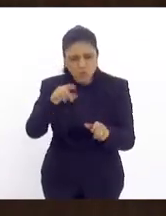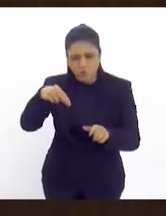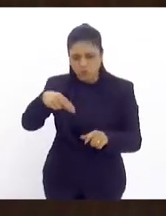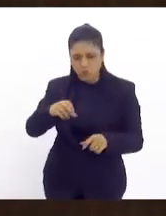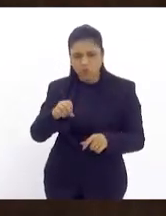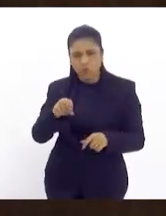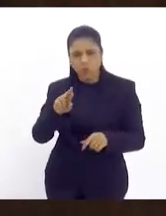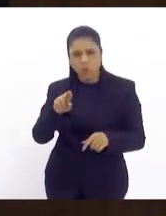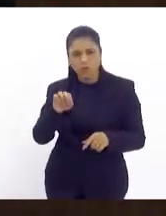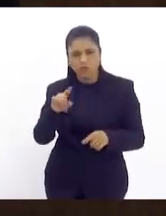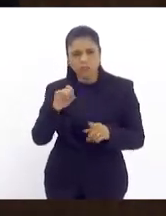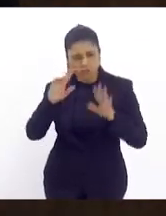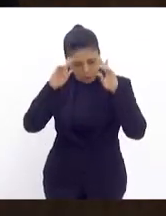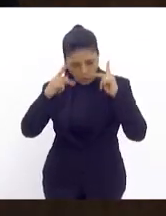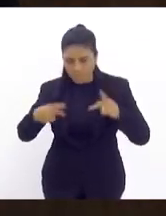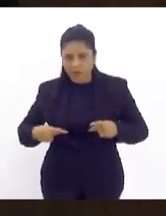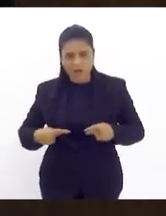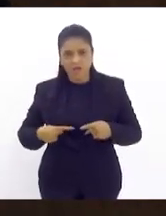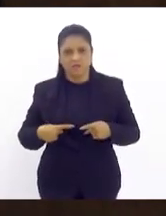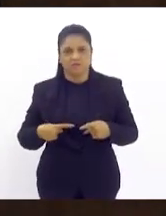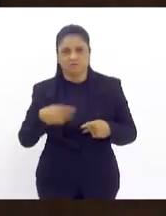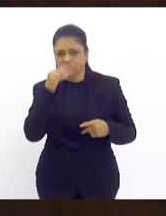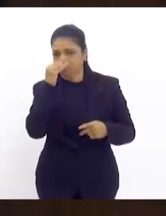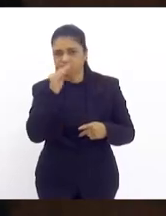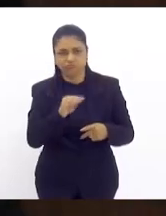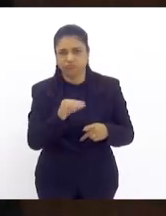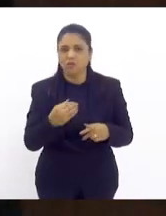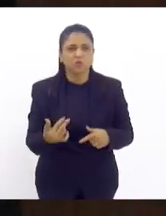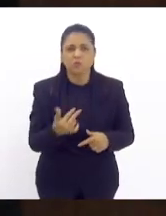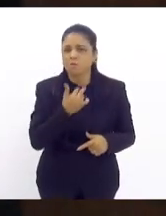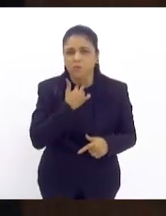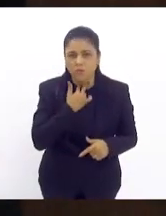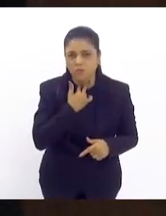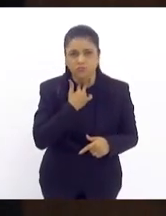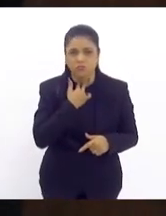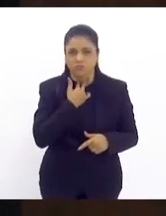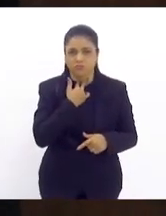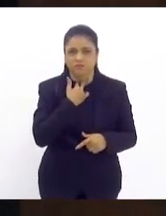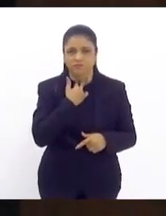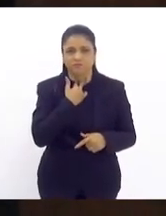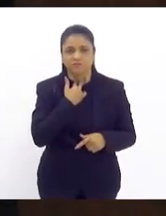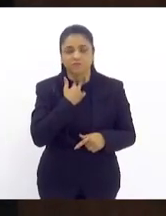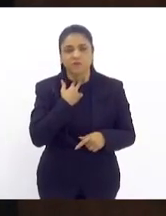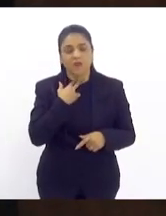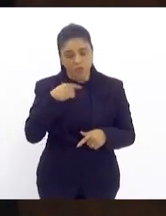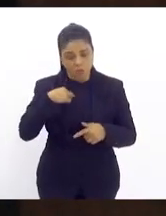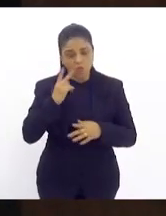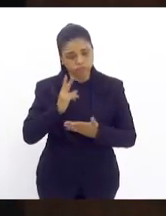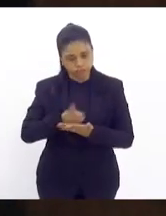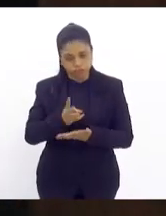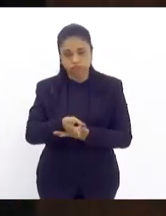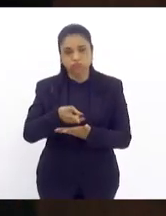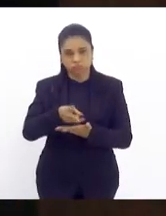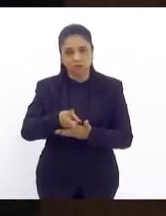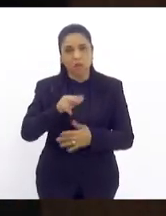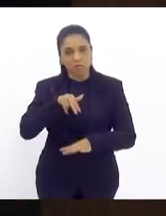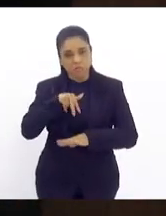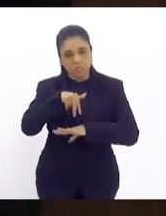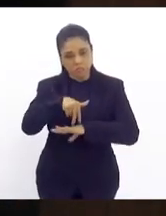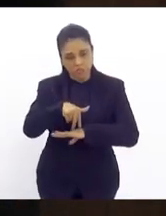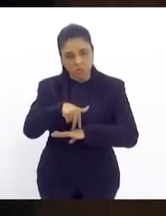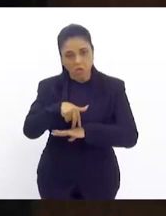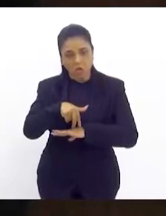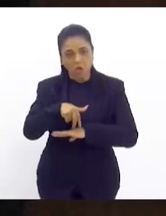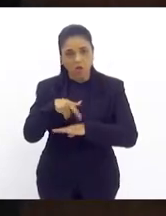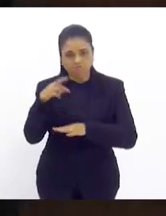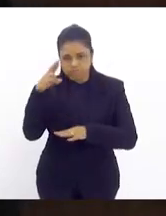ser humano dessa forma. Como eu disse, continuarei aqui de plantão, de olhos